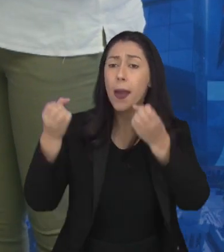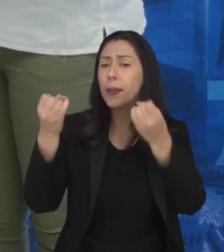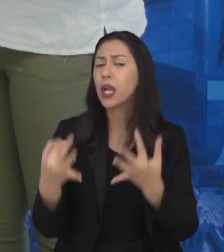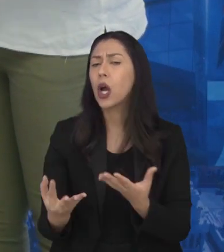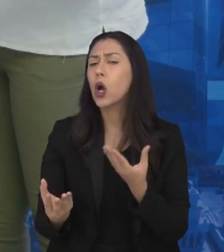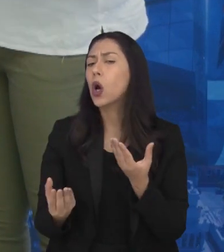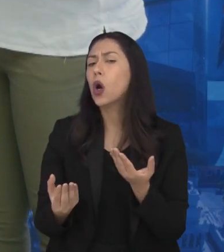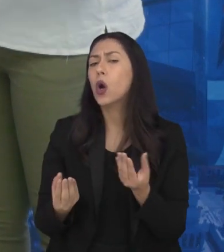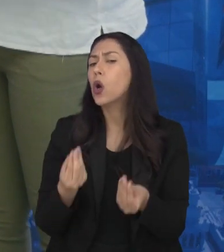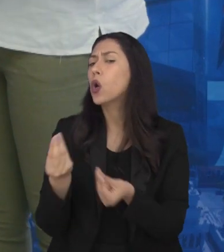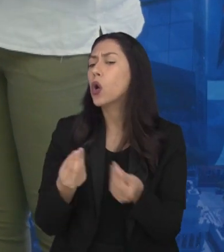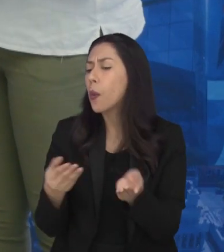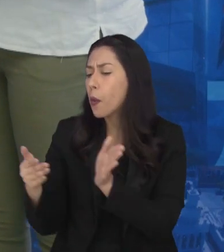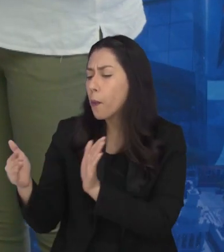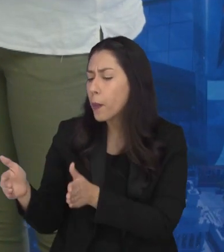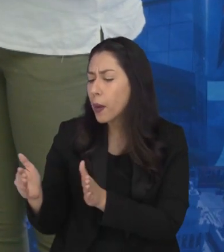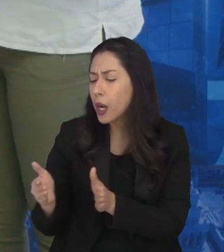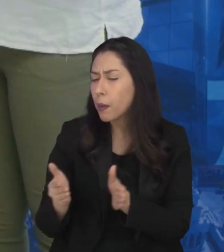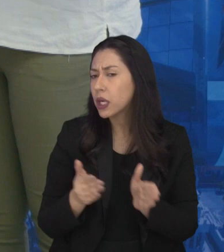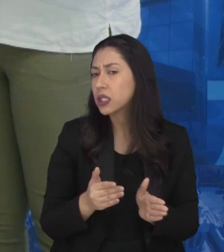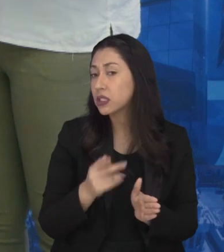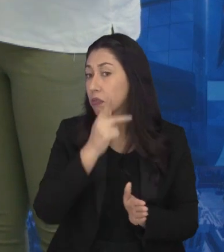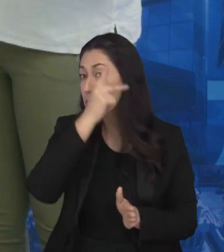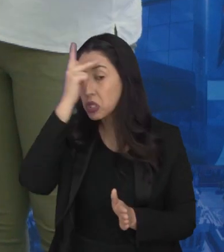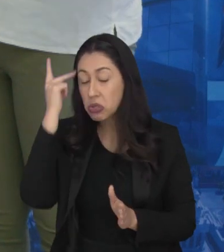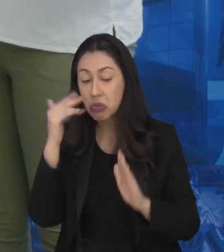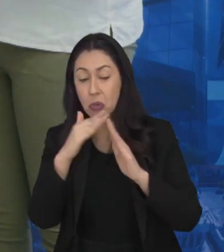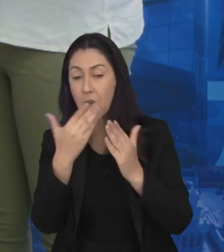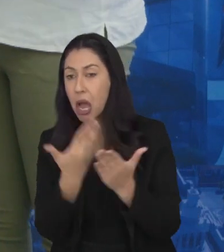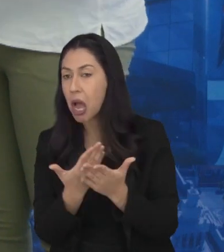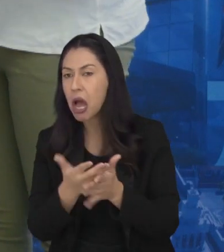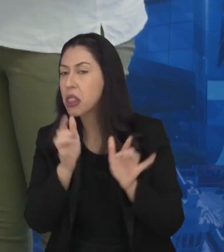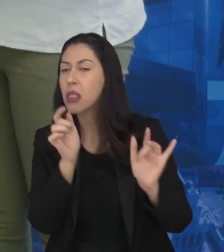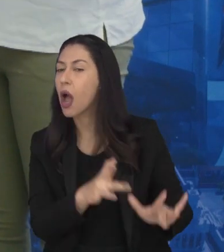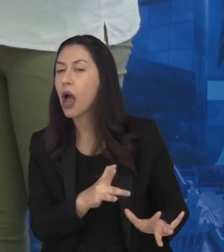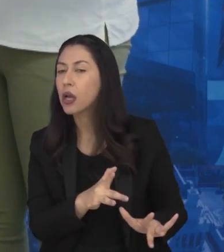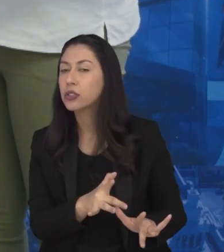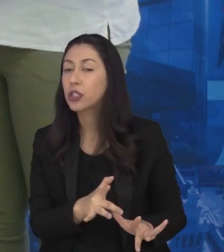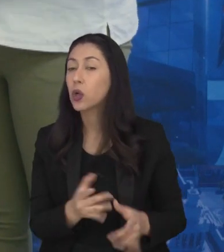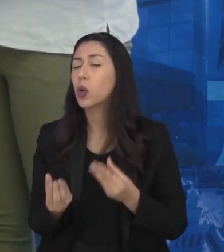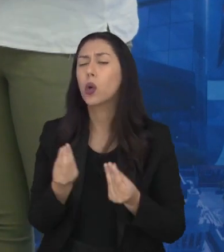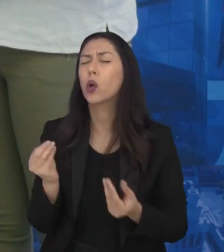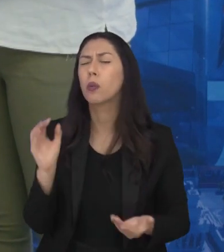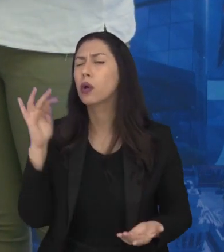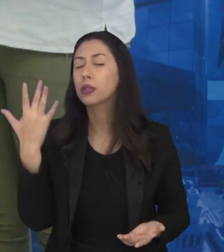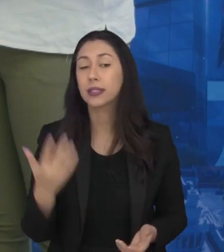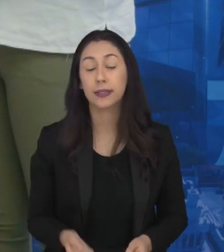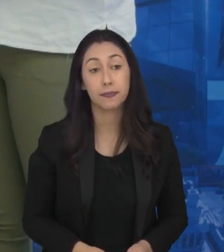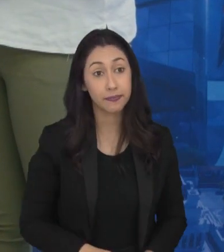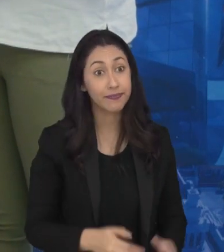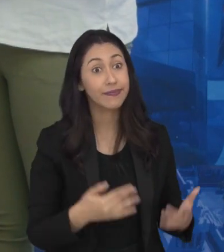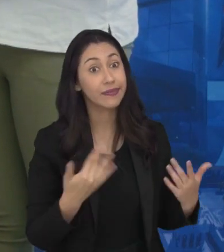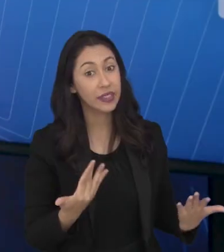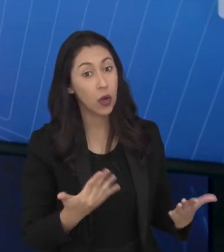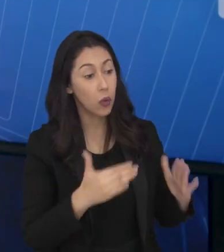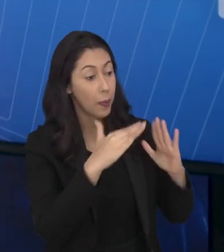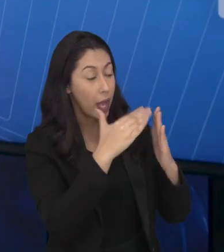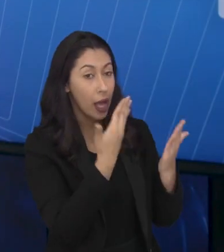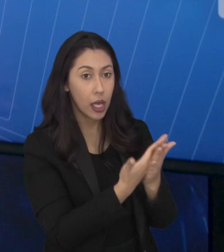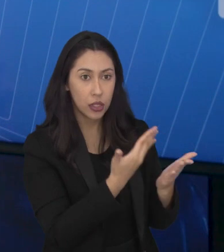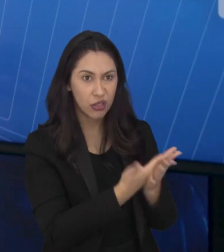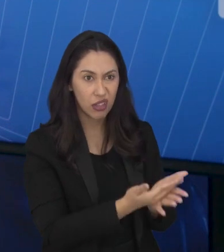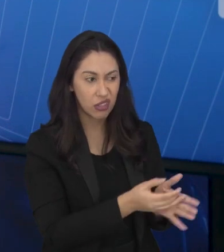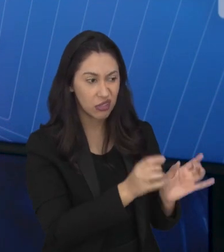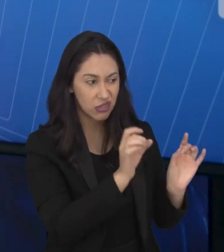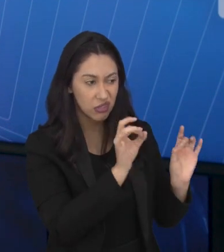por favor, como é que acontece esse processo da evasão. Quem são os grupos mais afetados? como isso acontece? A evasão é um